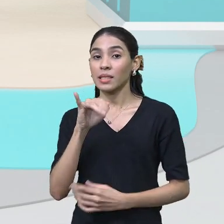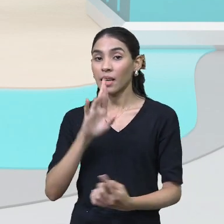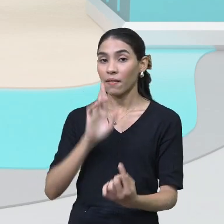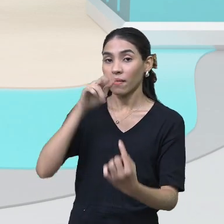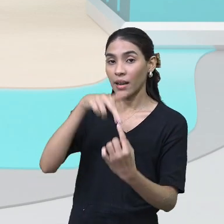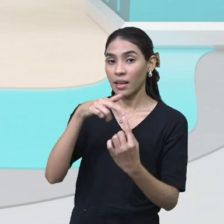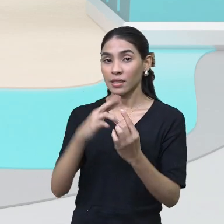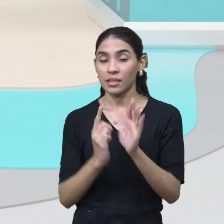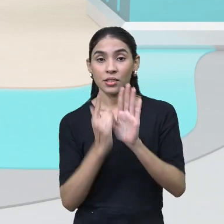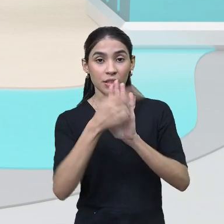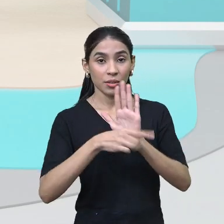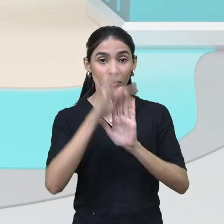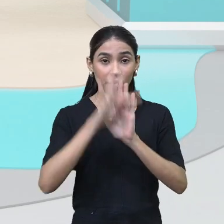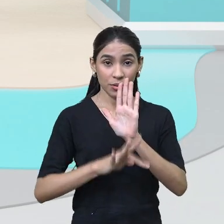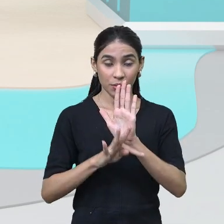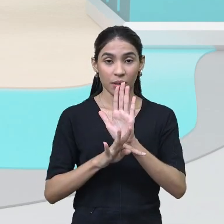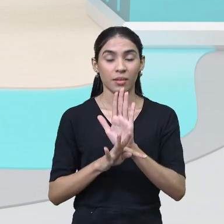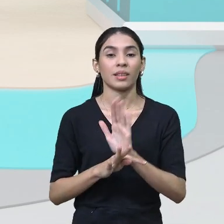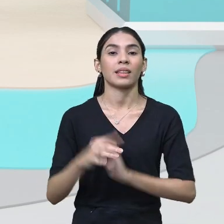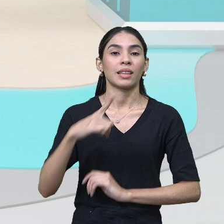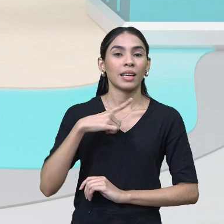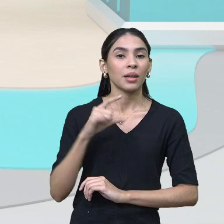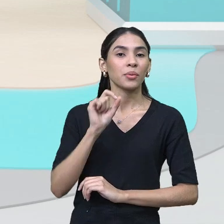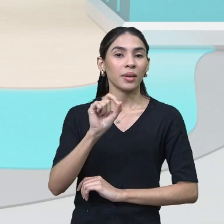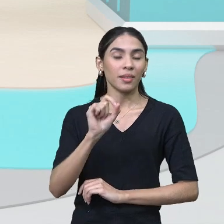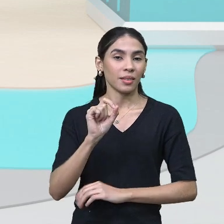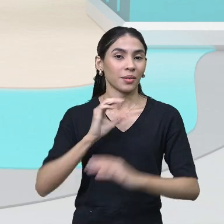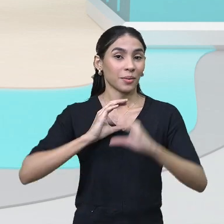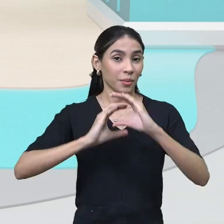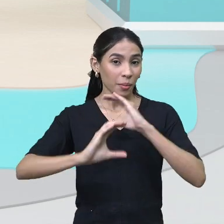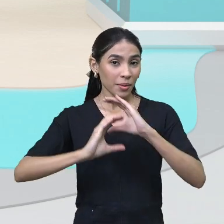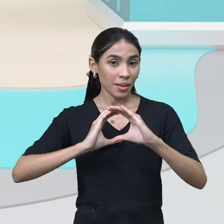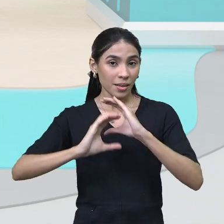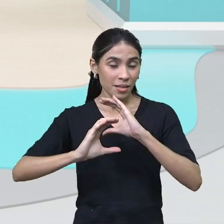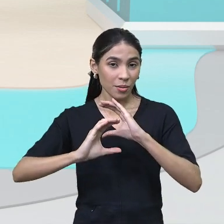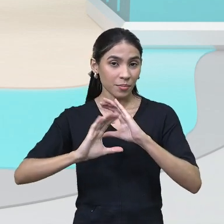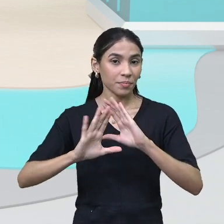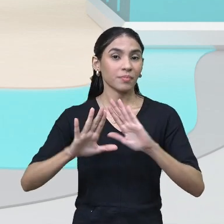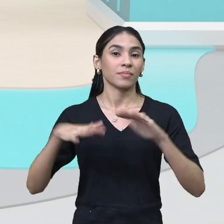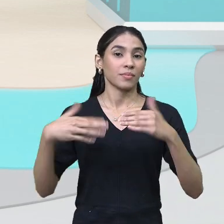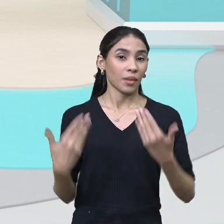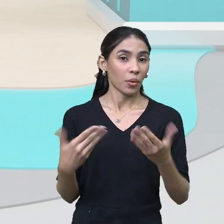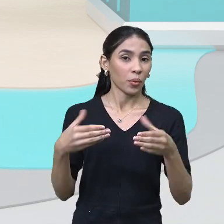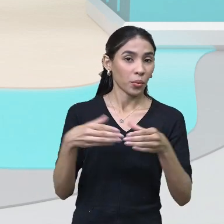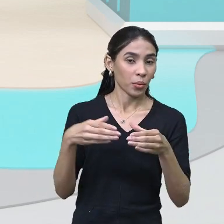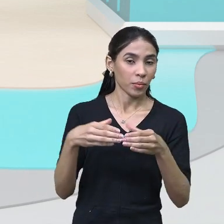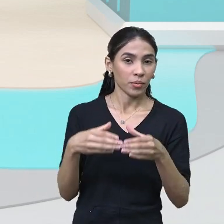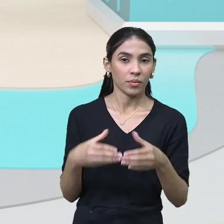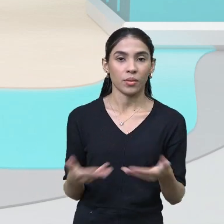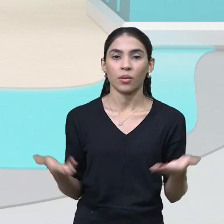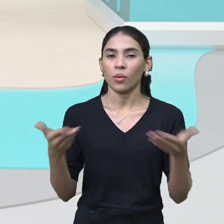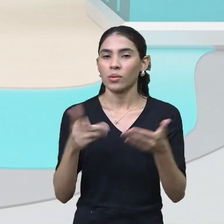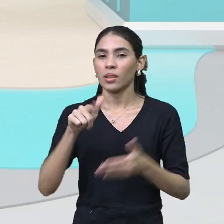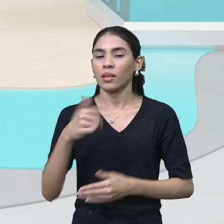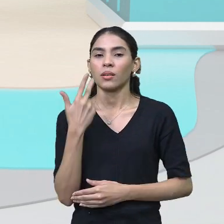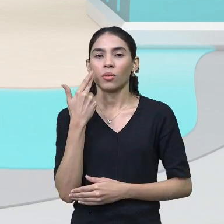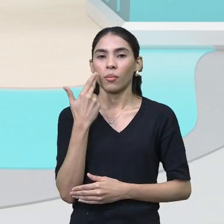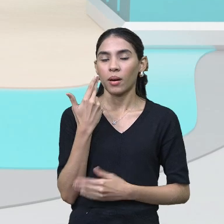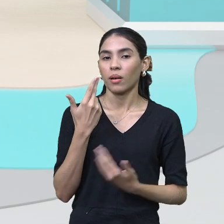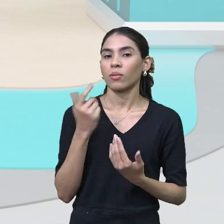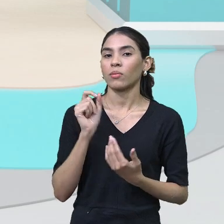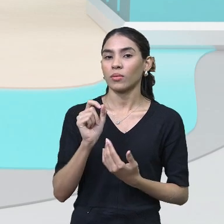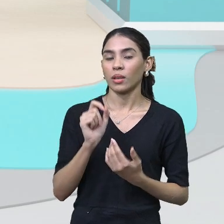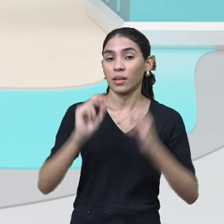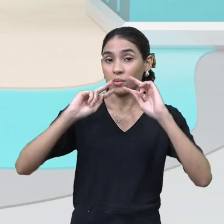gênero textual, temos a comunicação. Então, turmas, hoje é comum que o ser